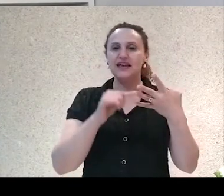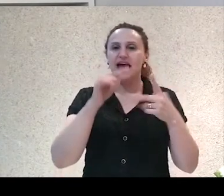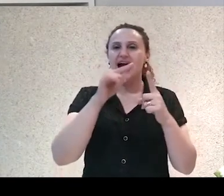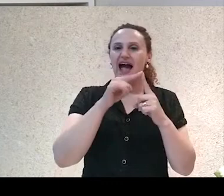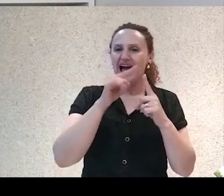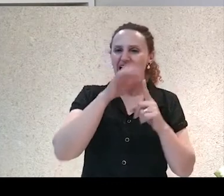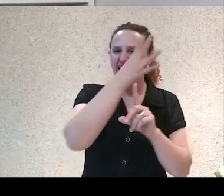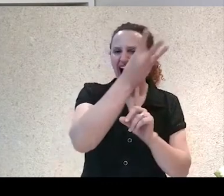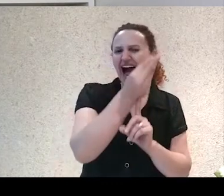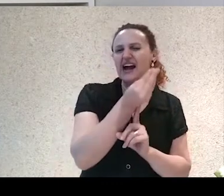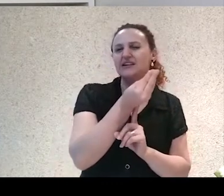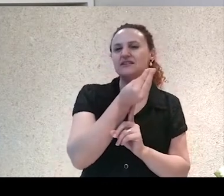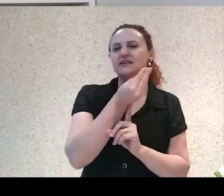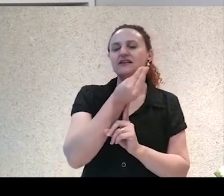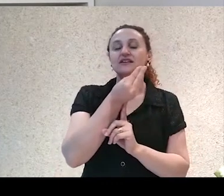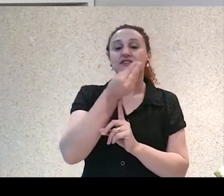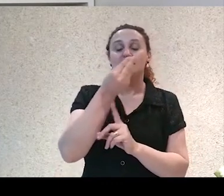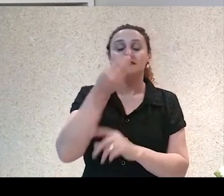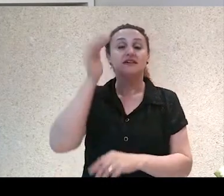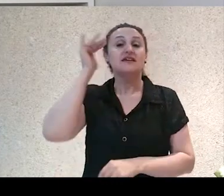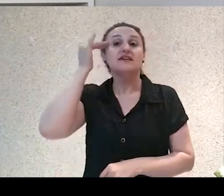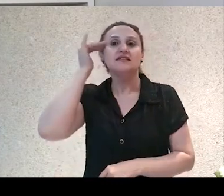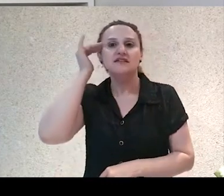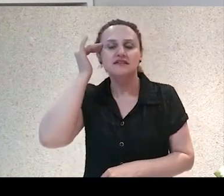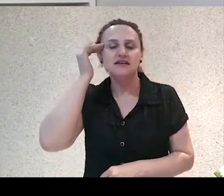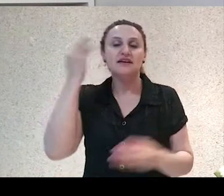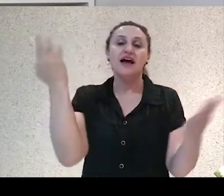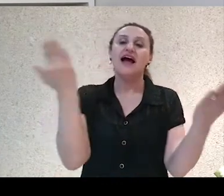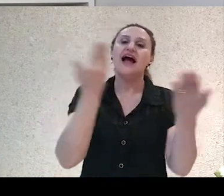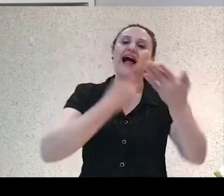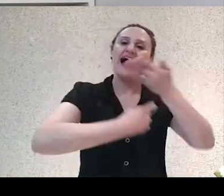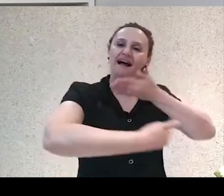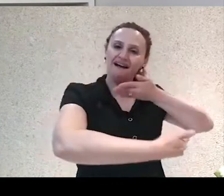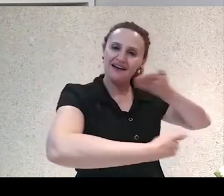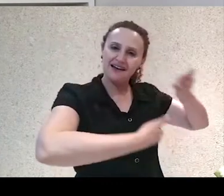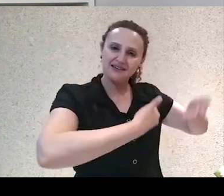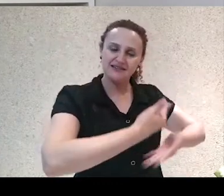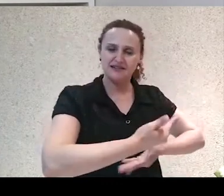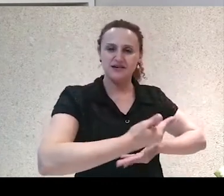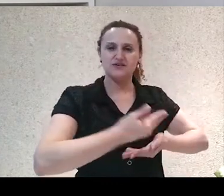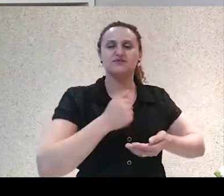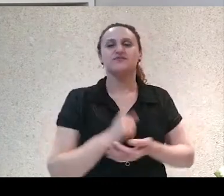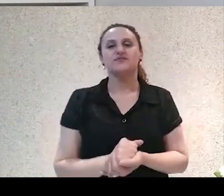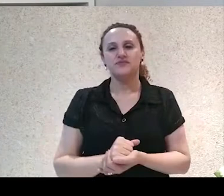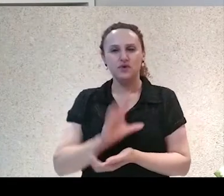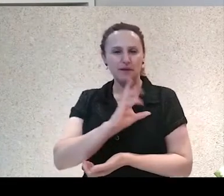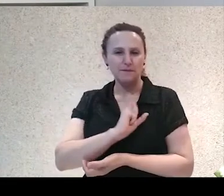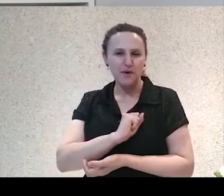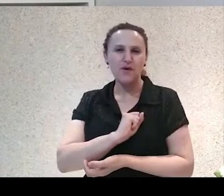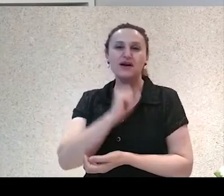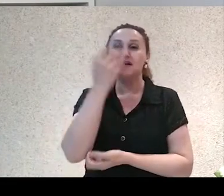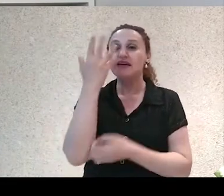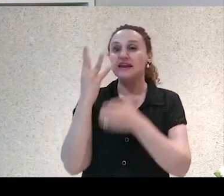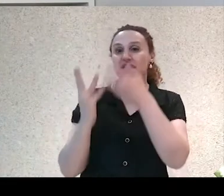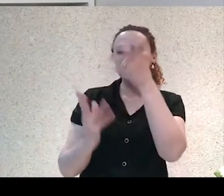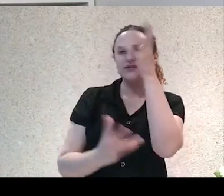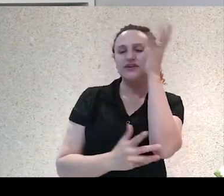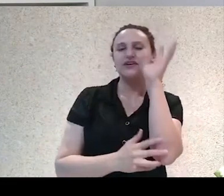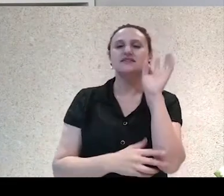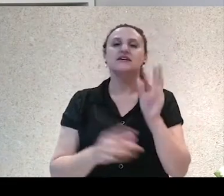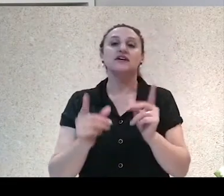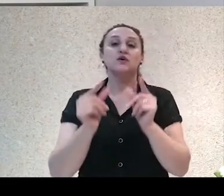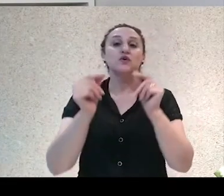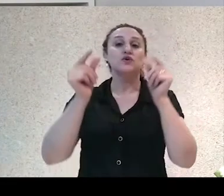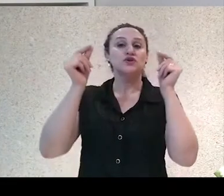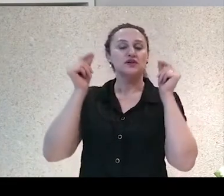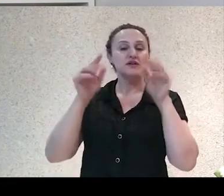das nossas relações enquanto seres humanos, né? Um deles seria o amor, o outro seria a natureza, o terceiro seria o dinheiro e o quarto